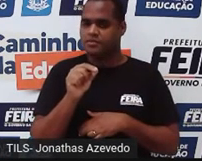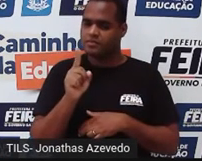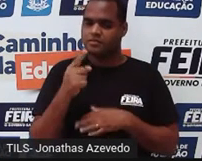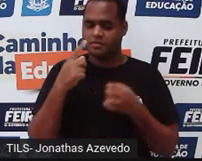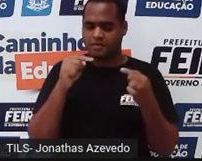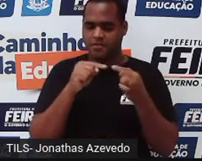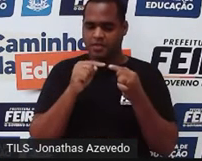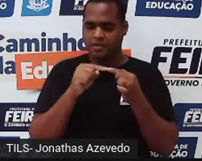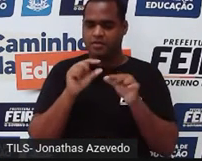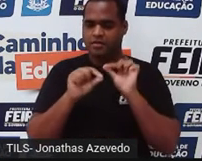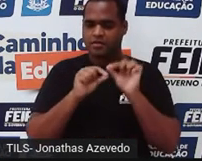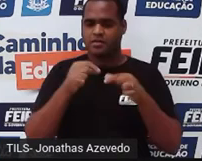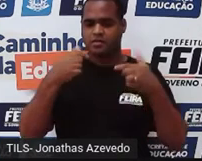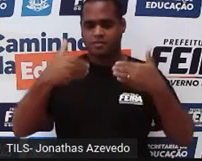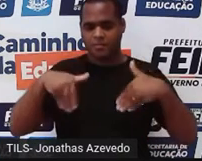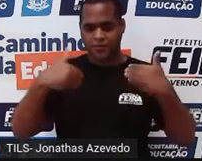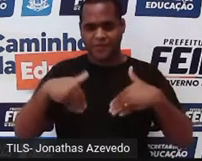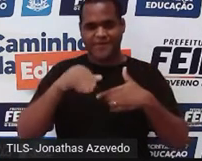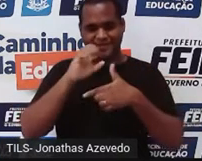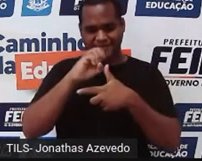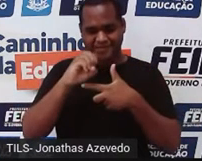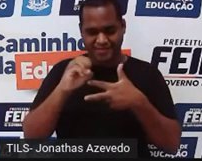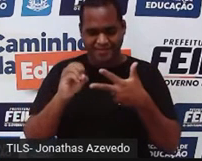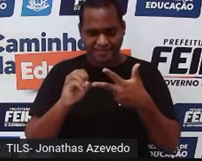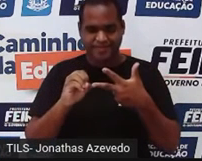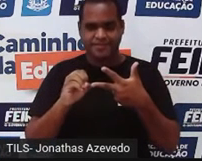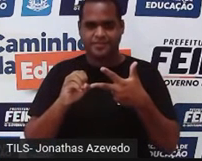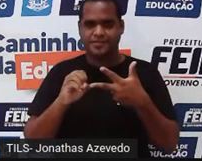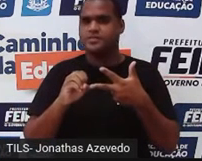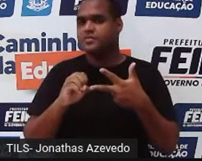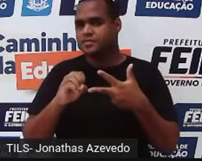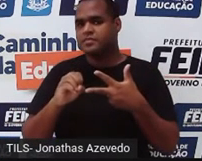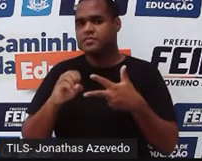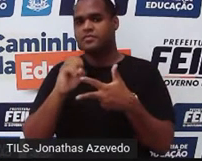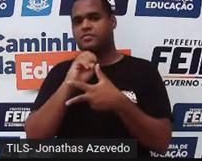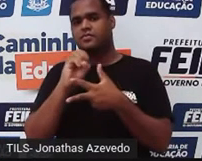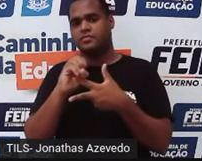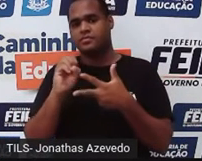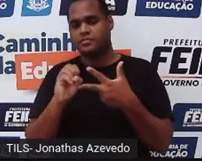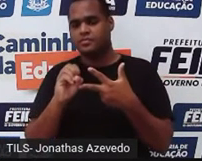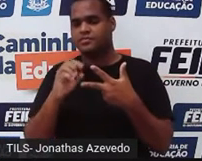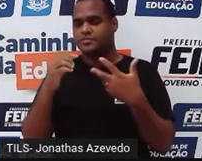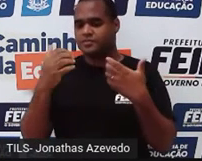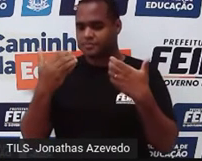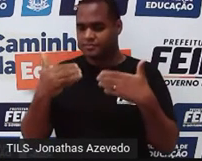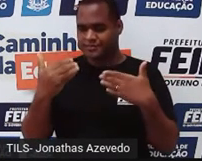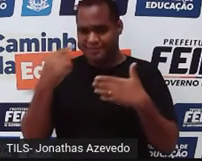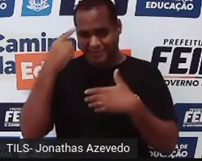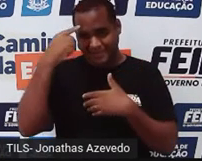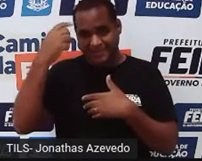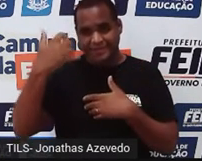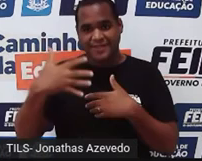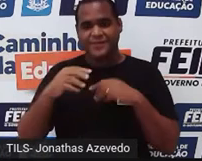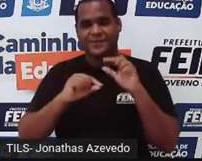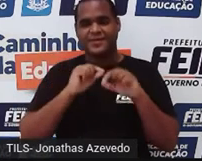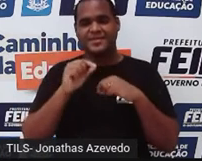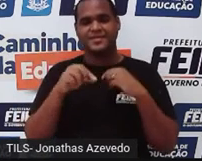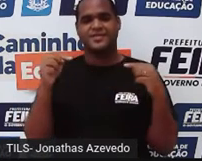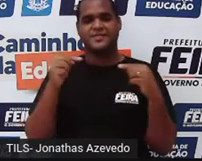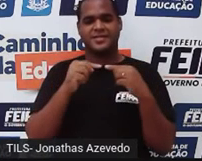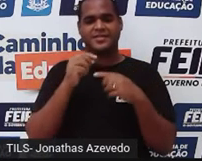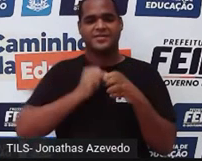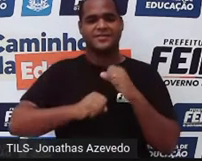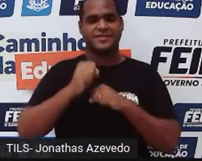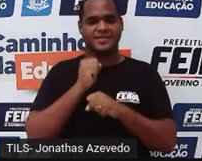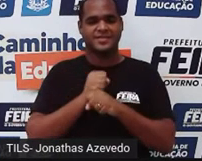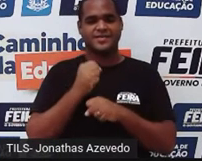de uma prova, né? A prova do Enem, que é o Exame Nacional do Ensino Médio. Essa prova, ela foi aplicada no